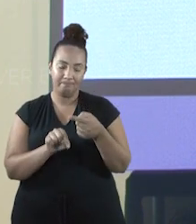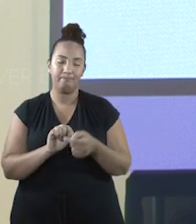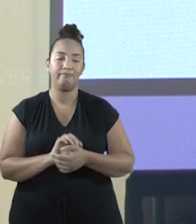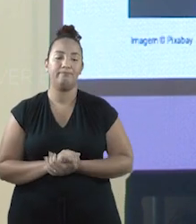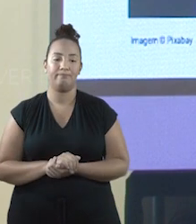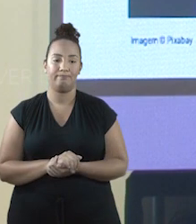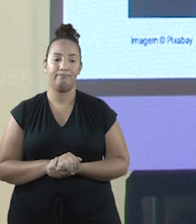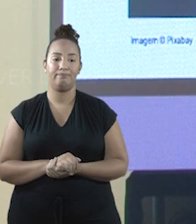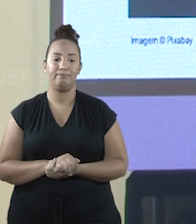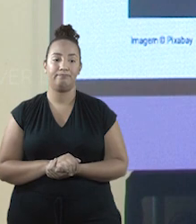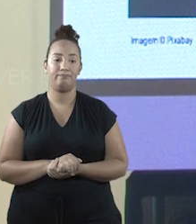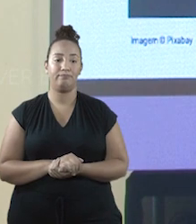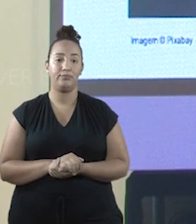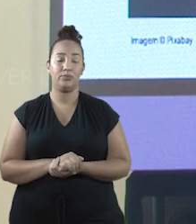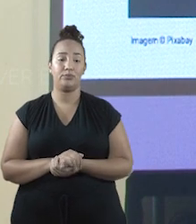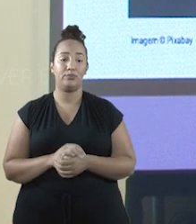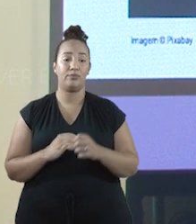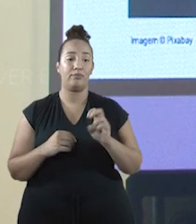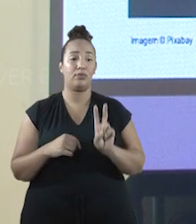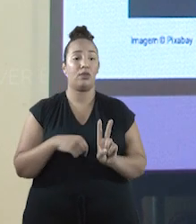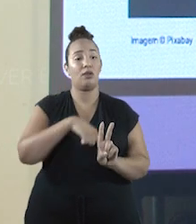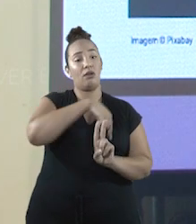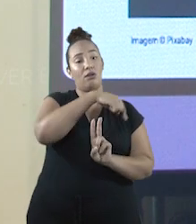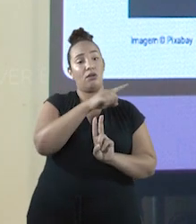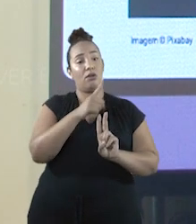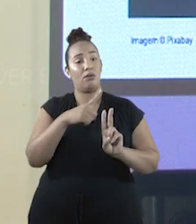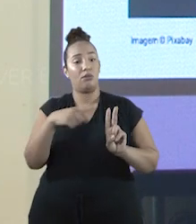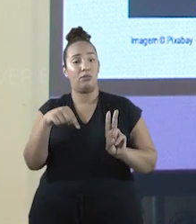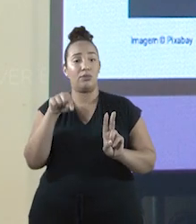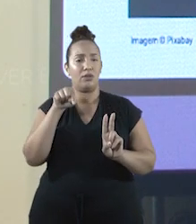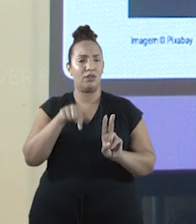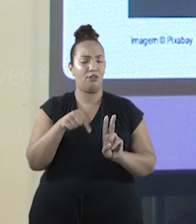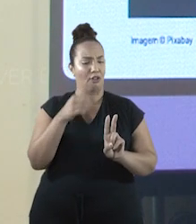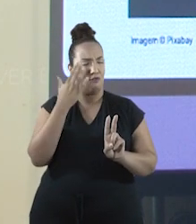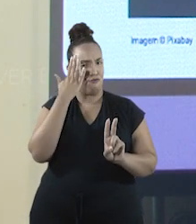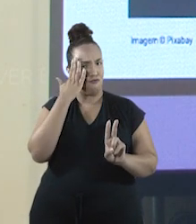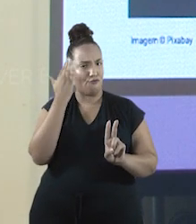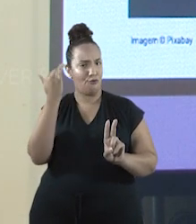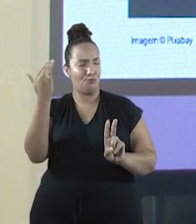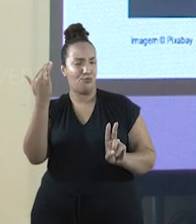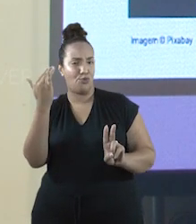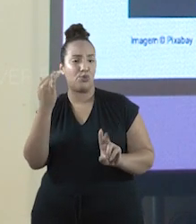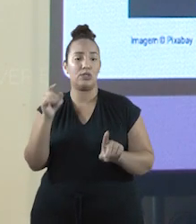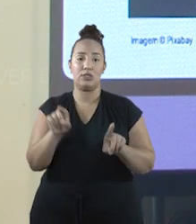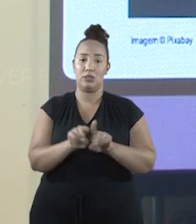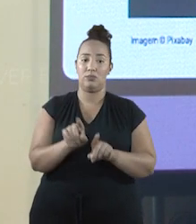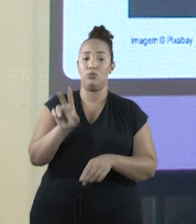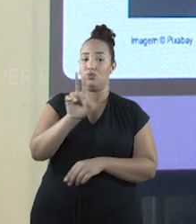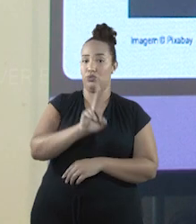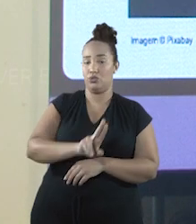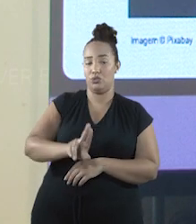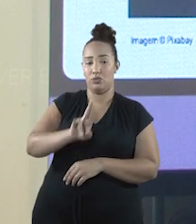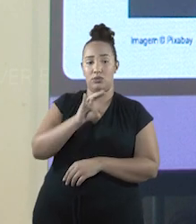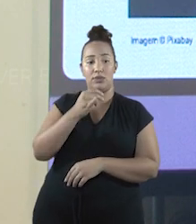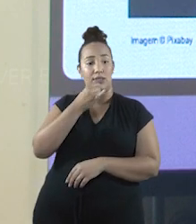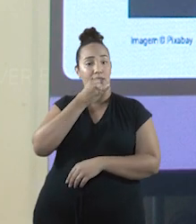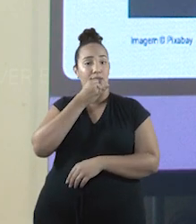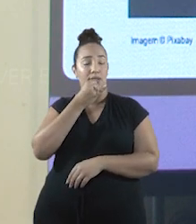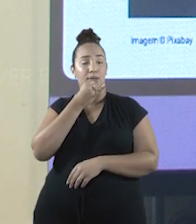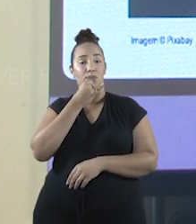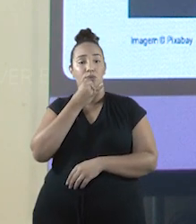π é um número irracional muito conhecido e muito usado quando